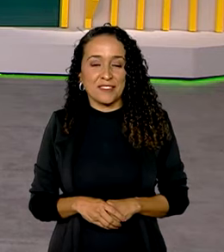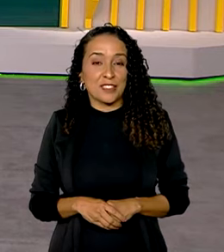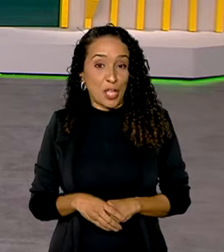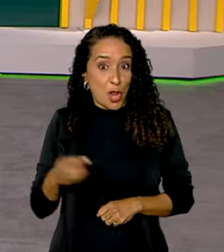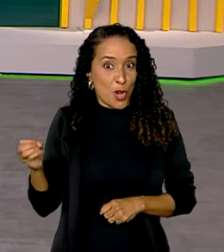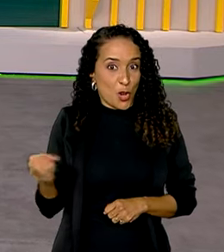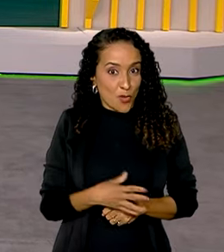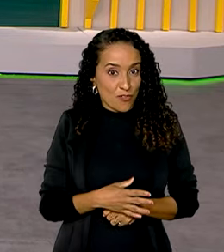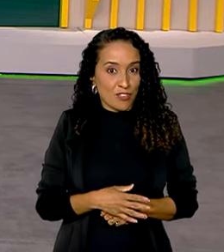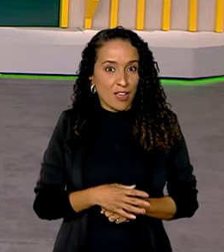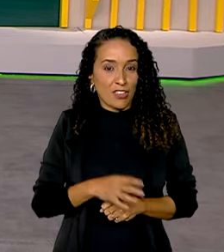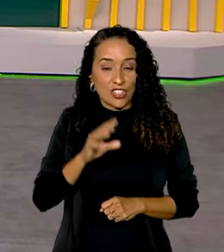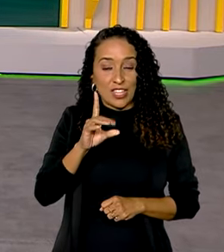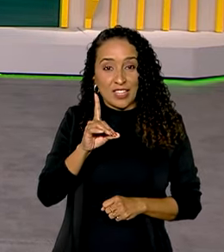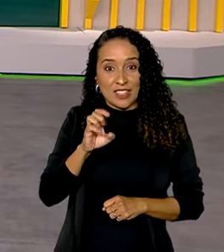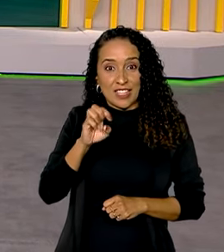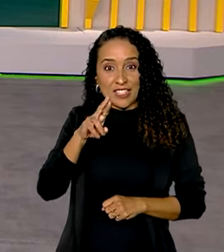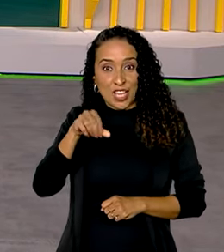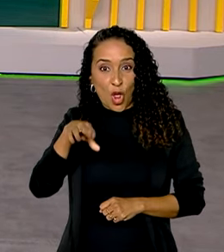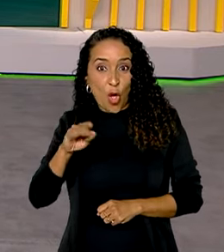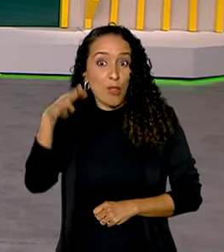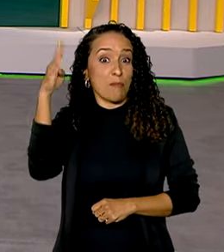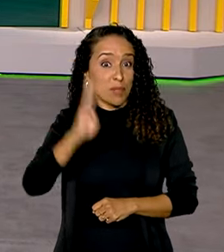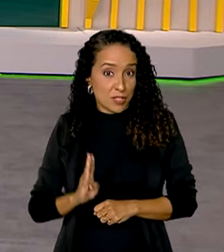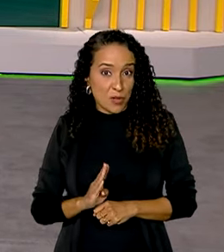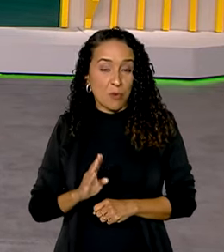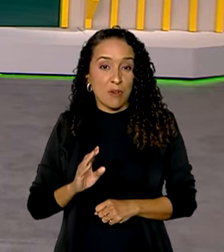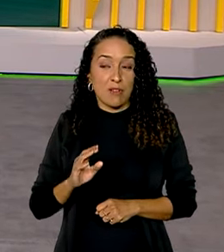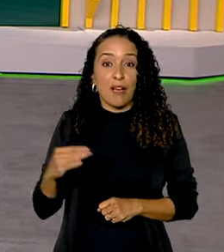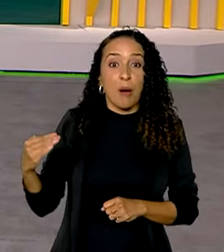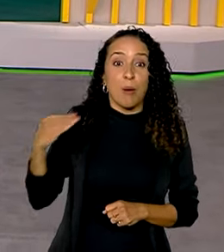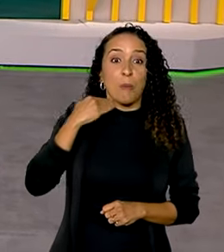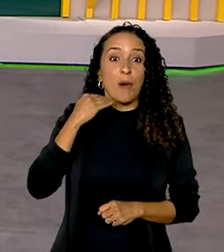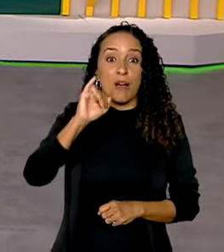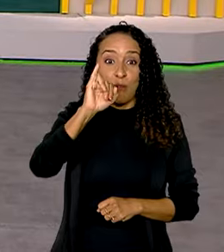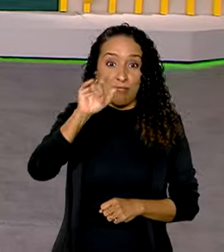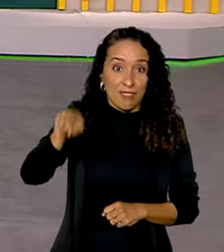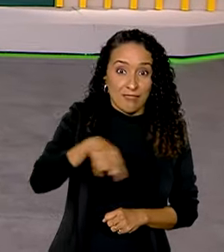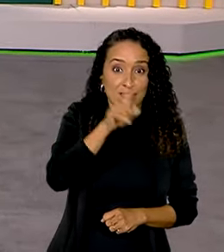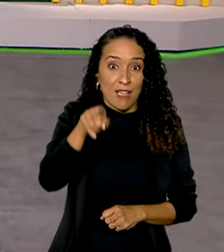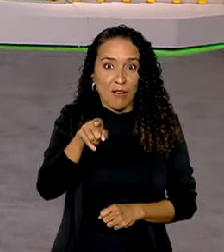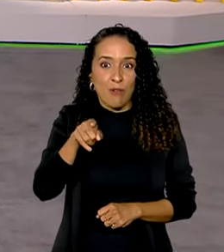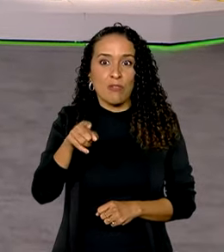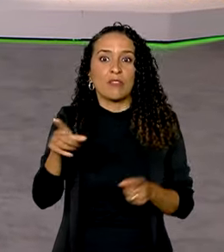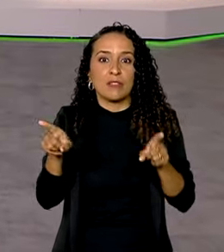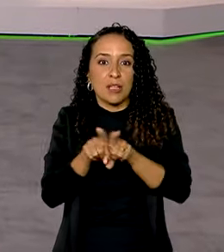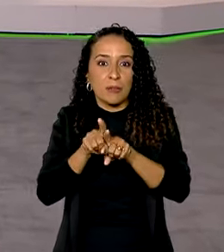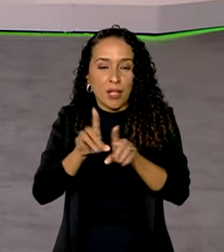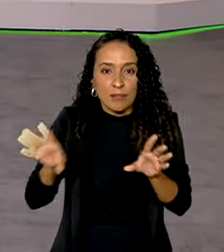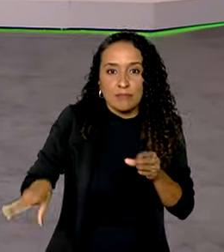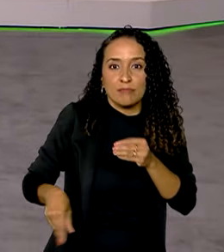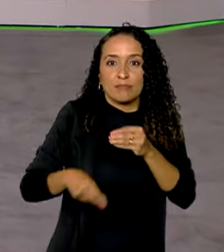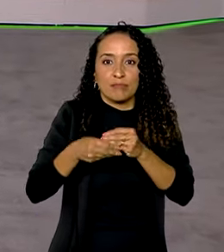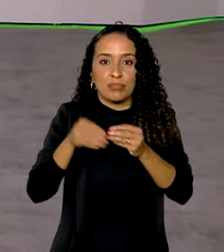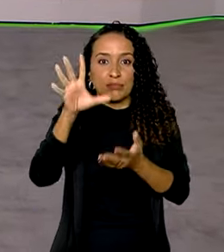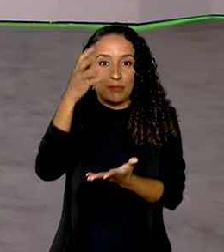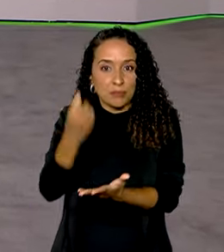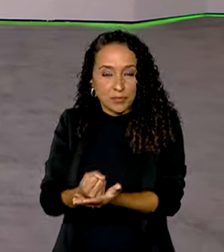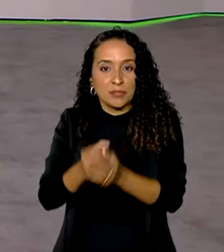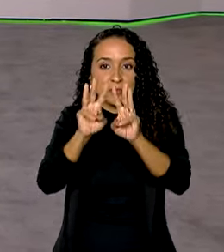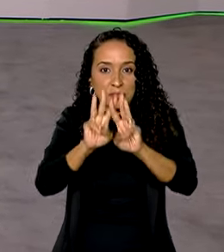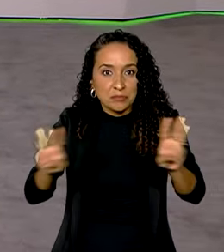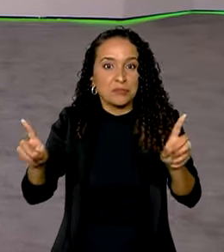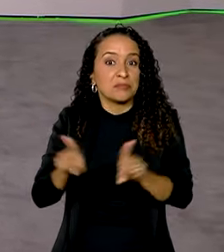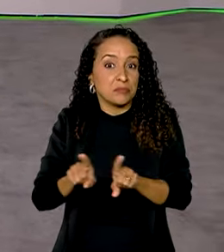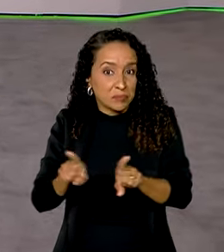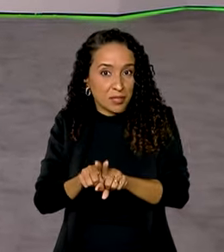Novidades no Desenrola Brasil. O Itaú Unibanco passou a integrar o aplicativo e o site da plataforma do